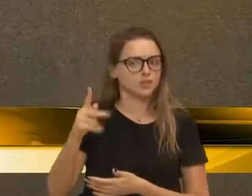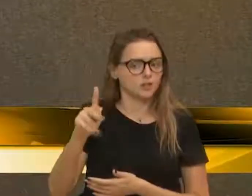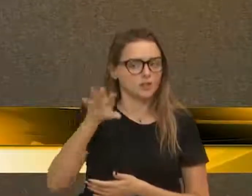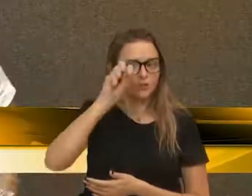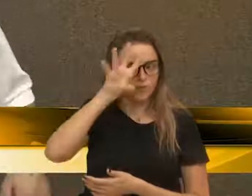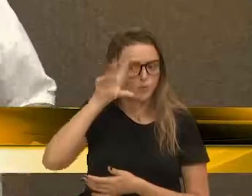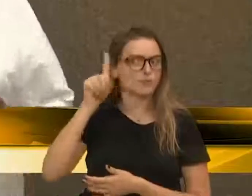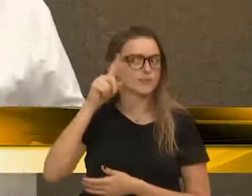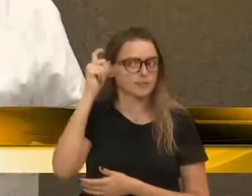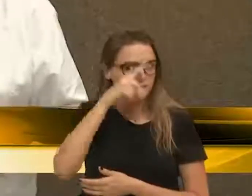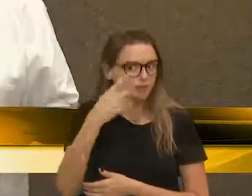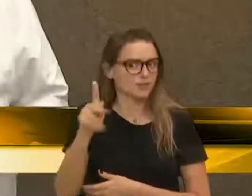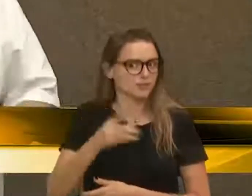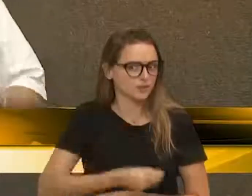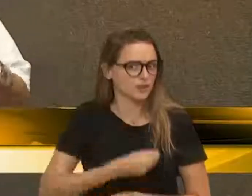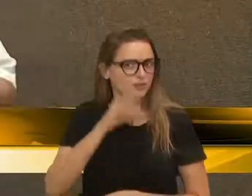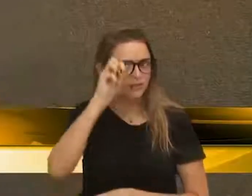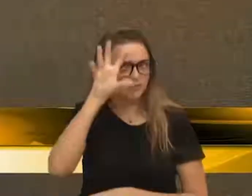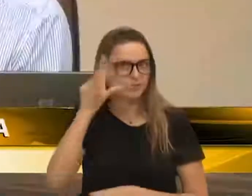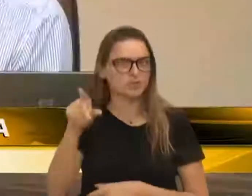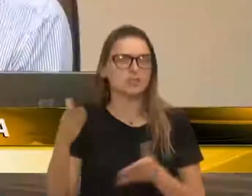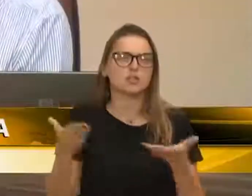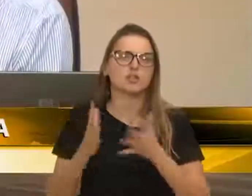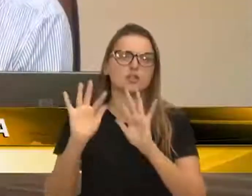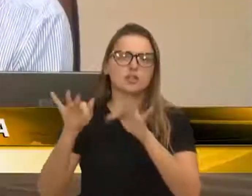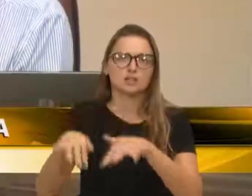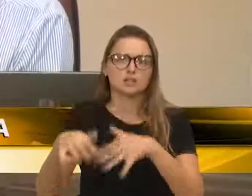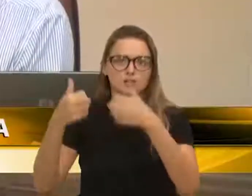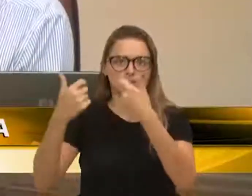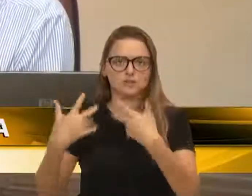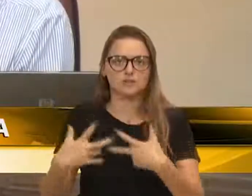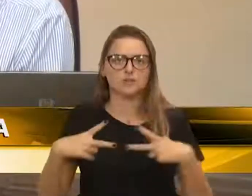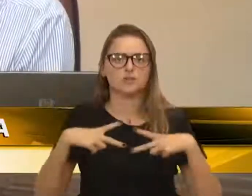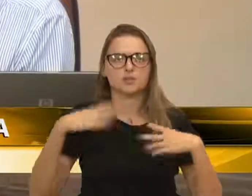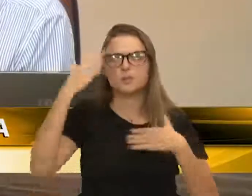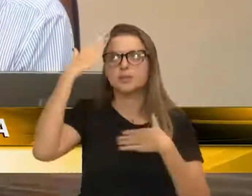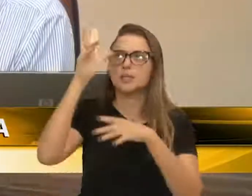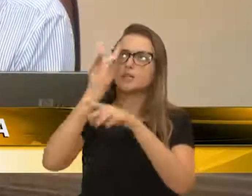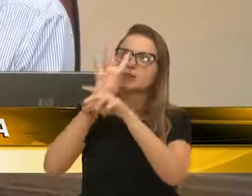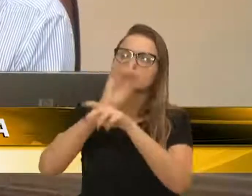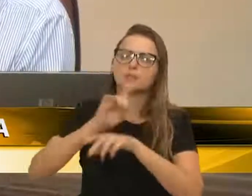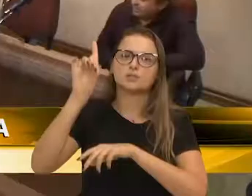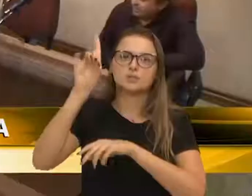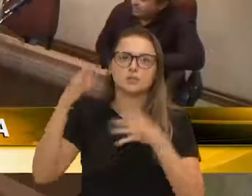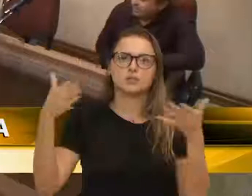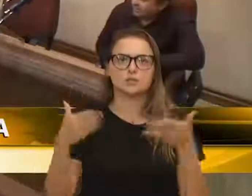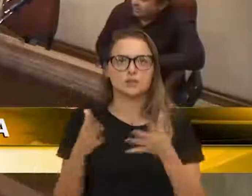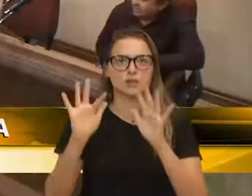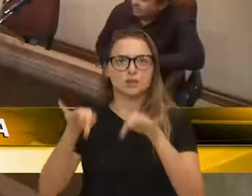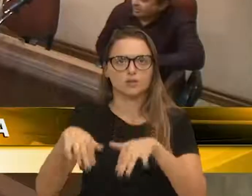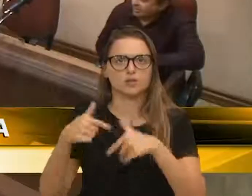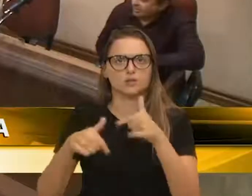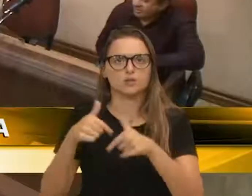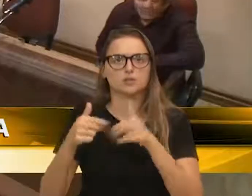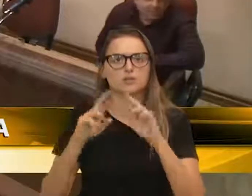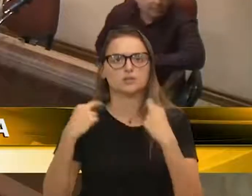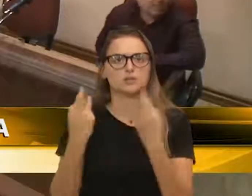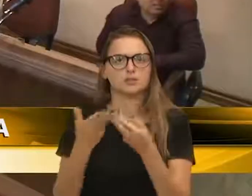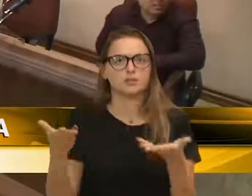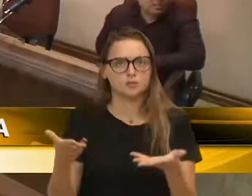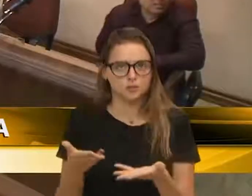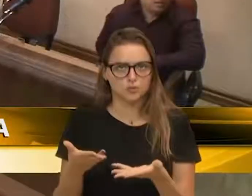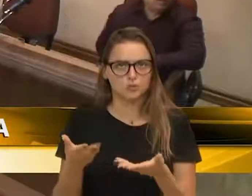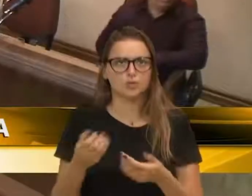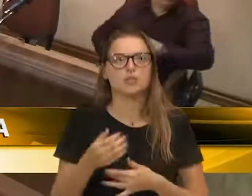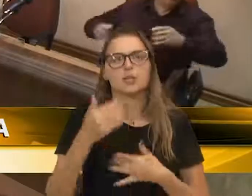ser dura, viu? Encerrado o espaço do pequeno expediente, agradecendo a proteção de Deus, declaro encerrados os trabalhos da presente sessão.